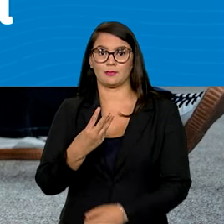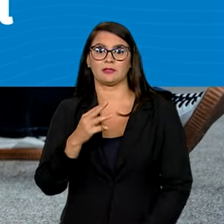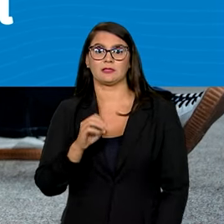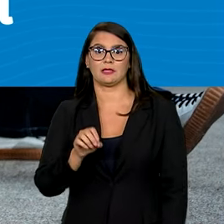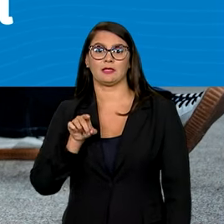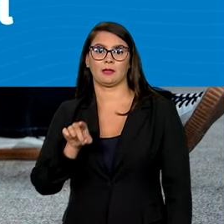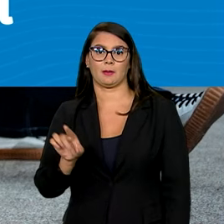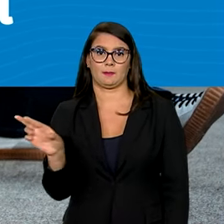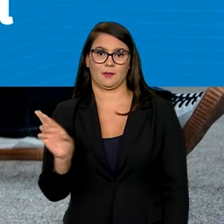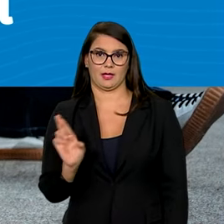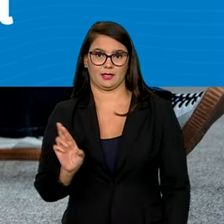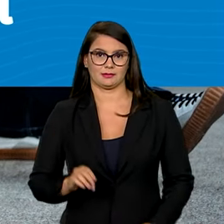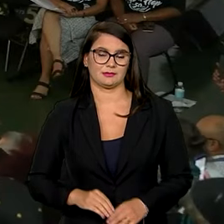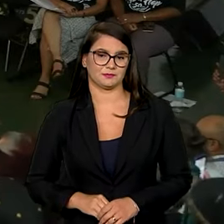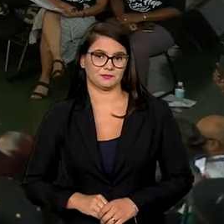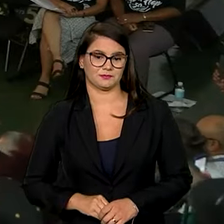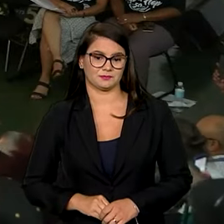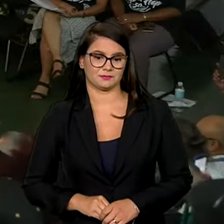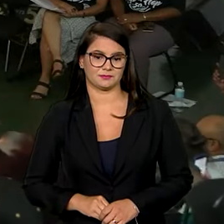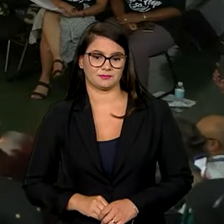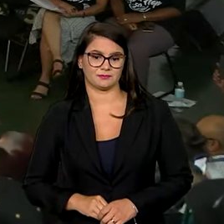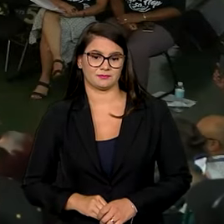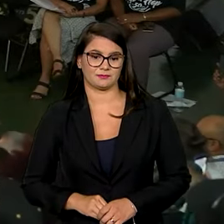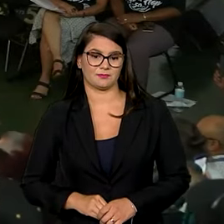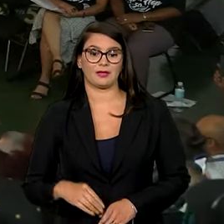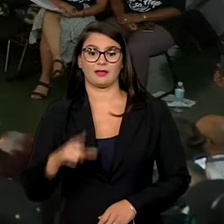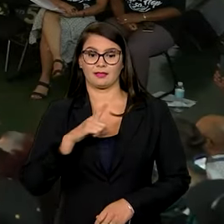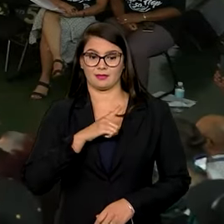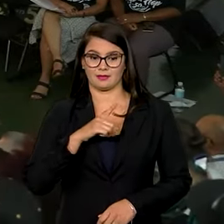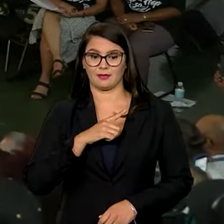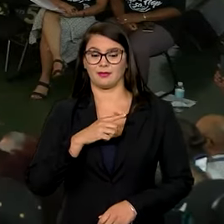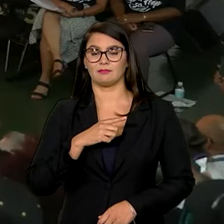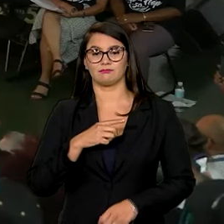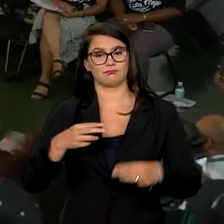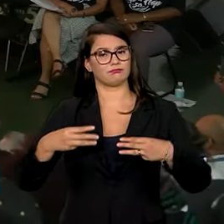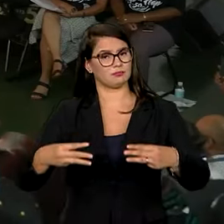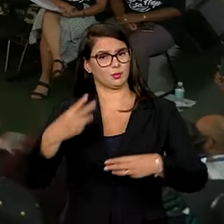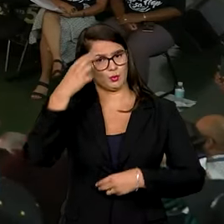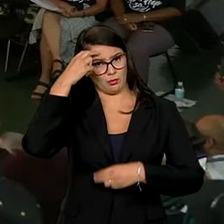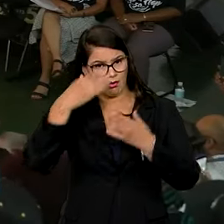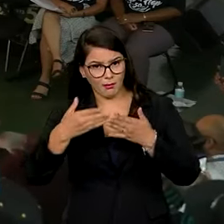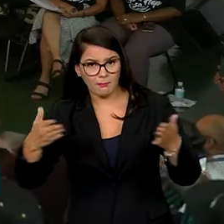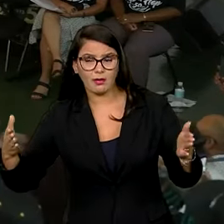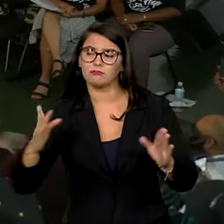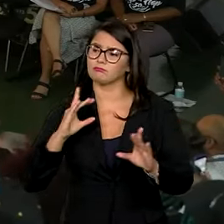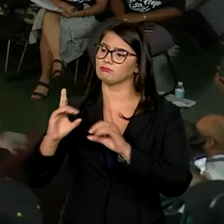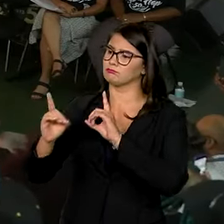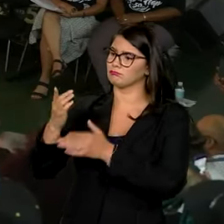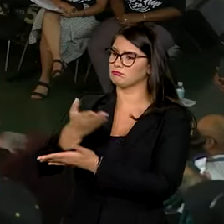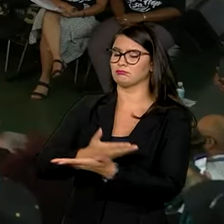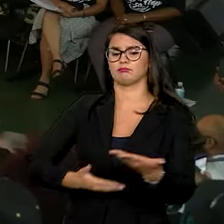bruto de 30 mil reais. Temos um Ministério da Cultura aberto ao diálogo, com